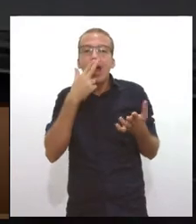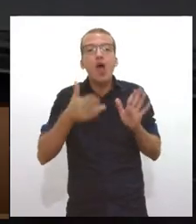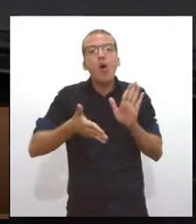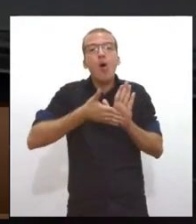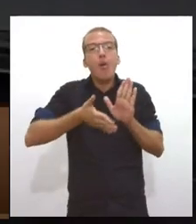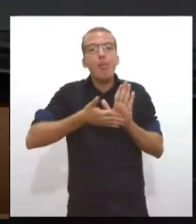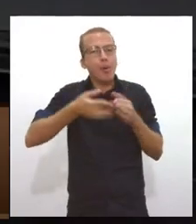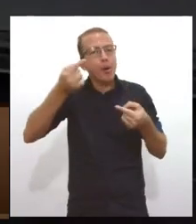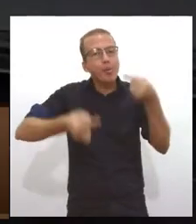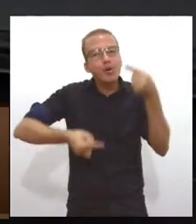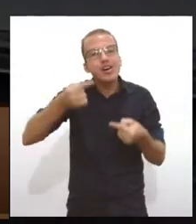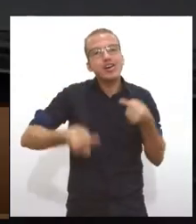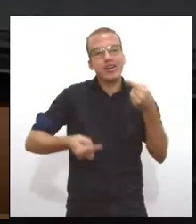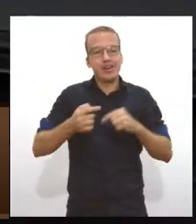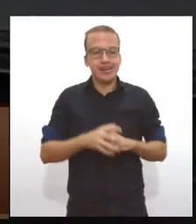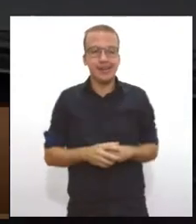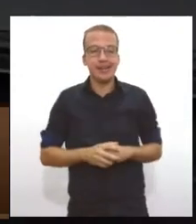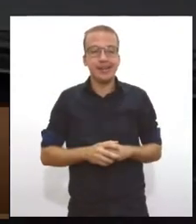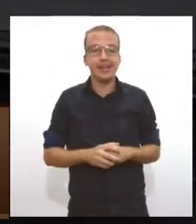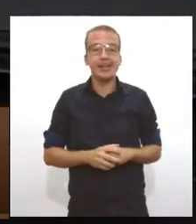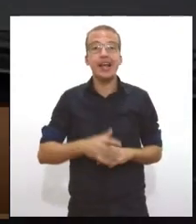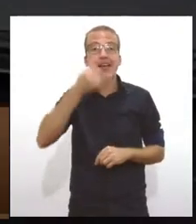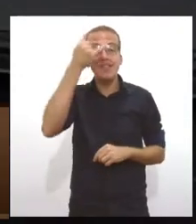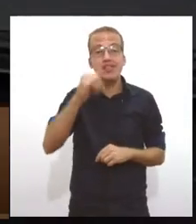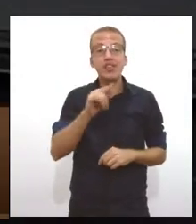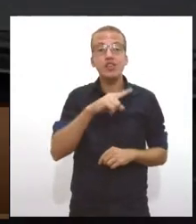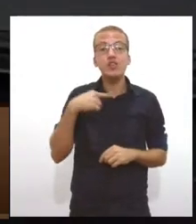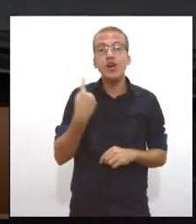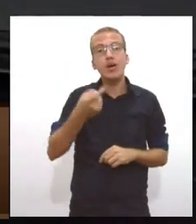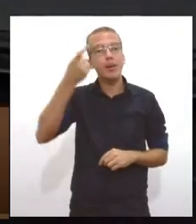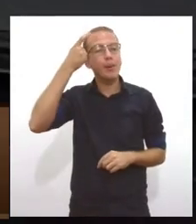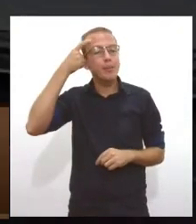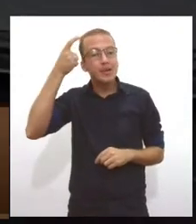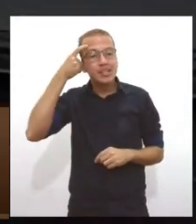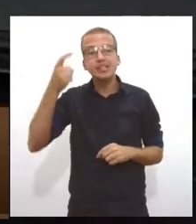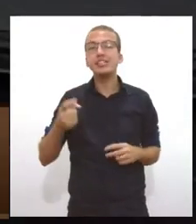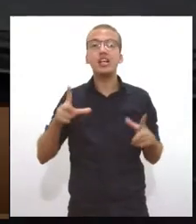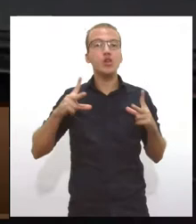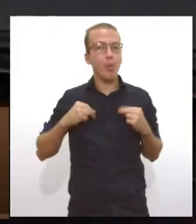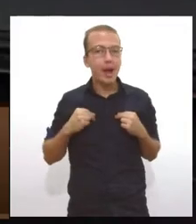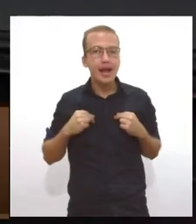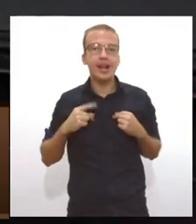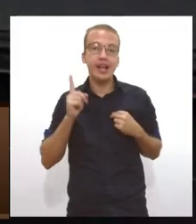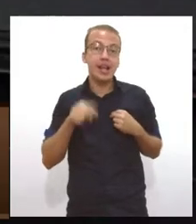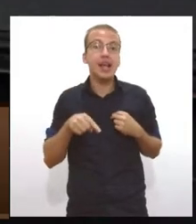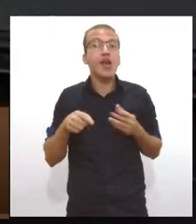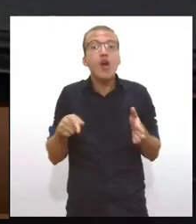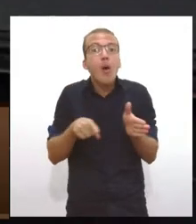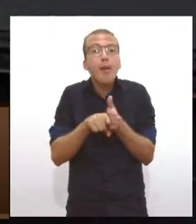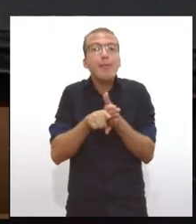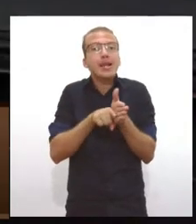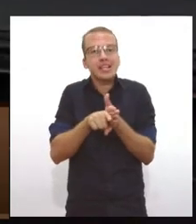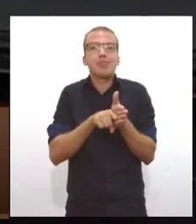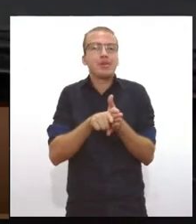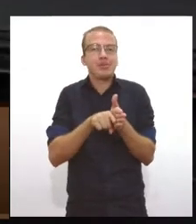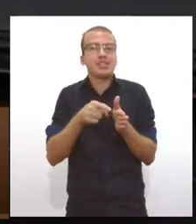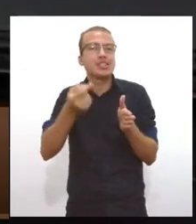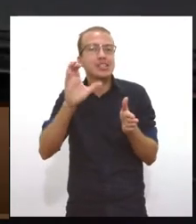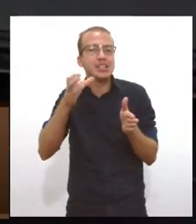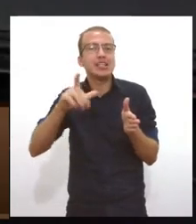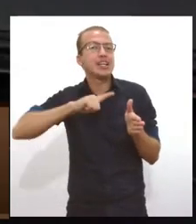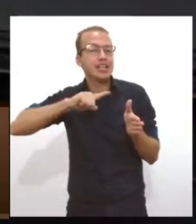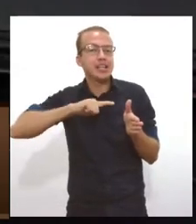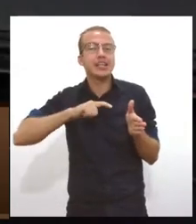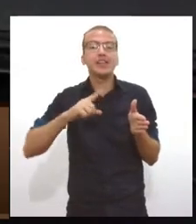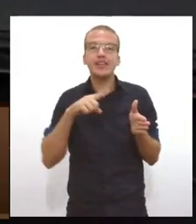nós precisamos pensar de métodos num pensamento científico dentro da política pública. Nós temos um problema